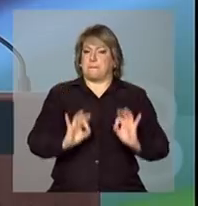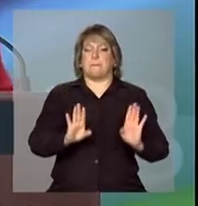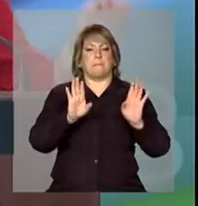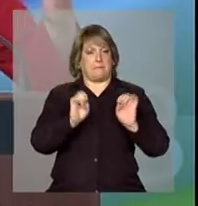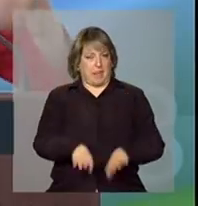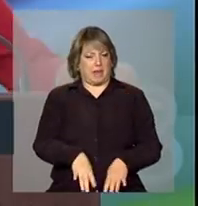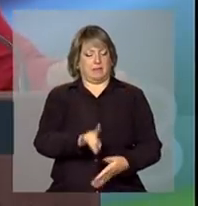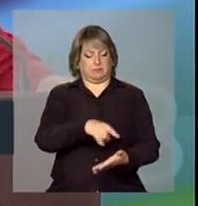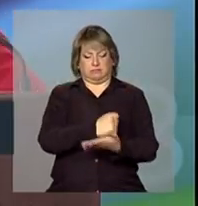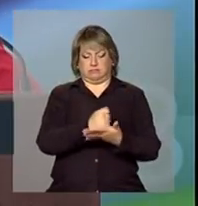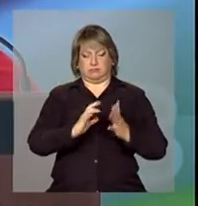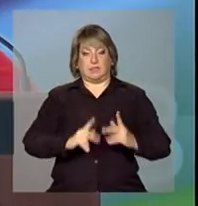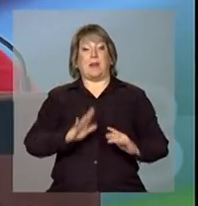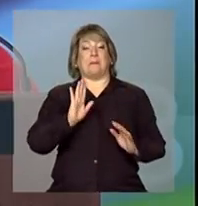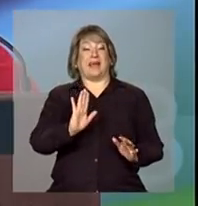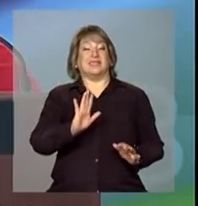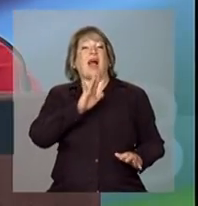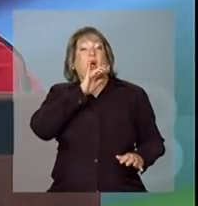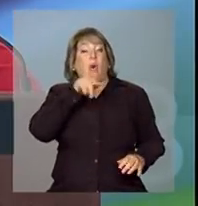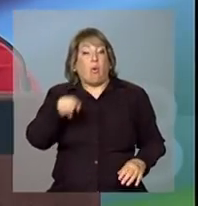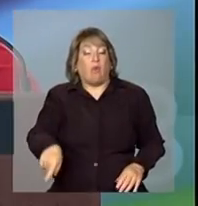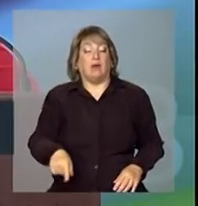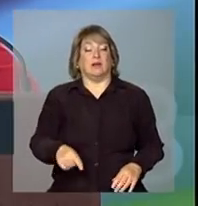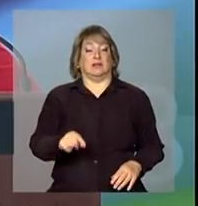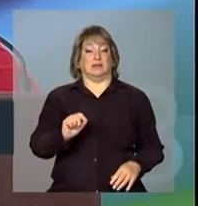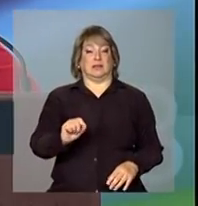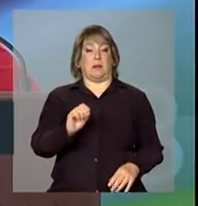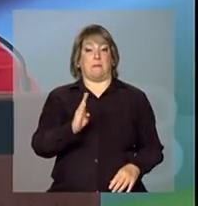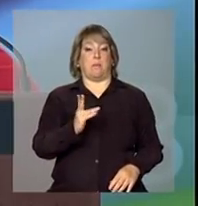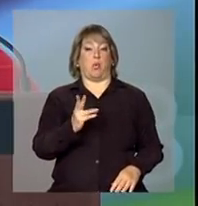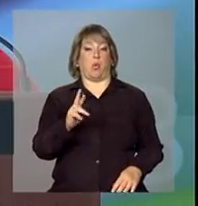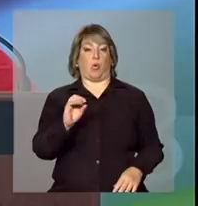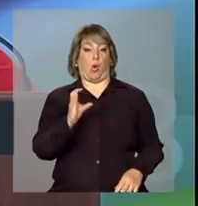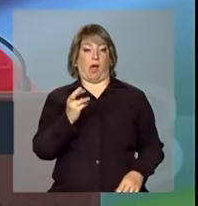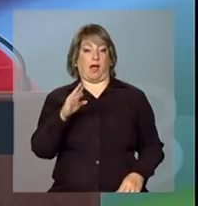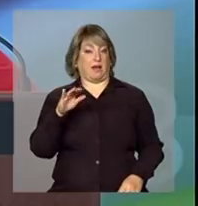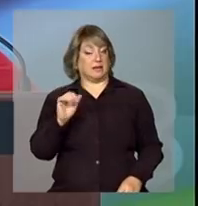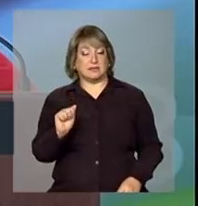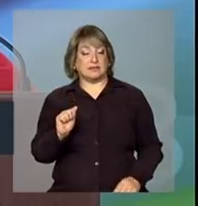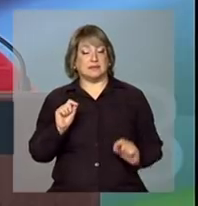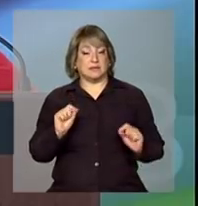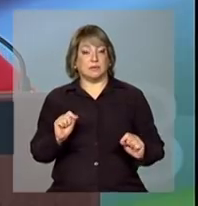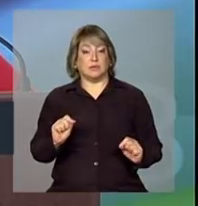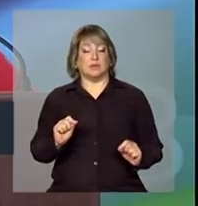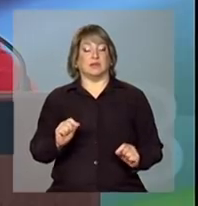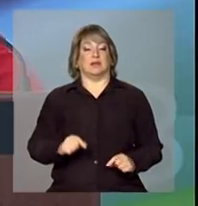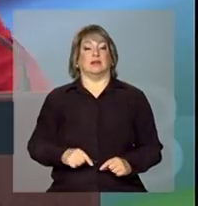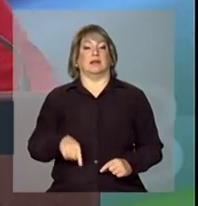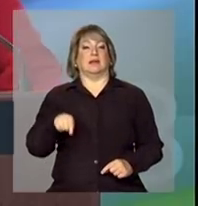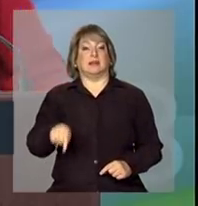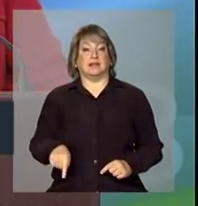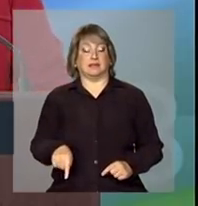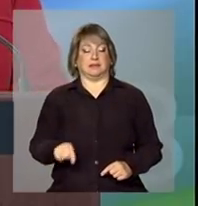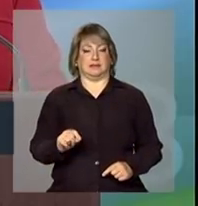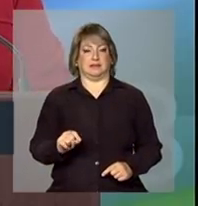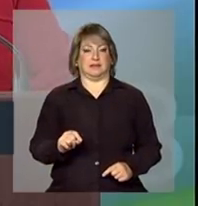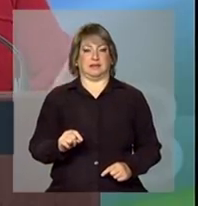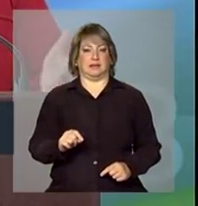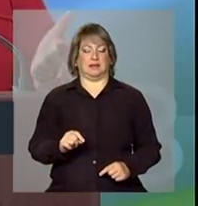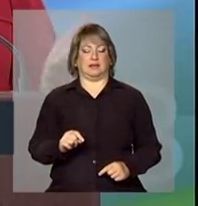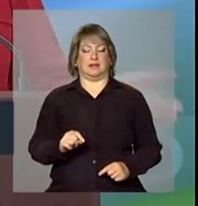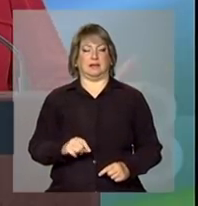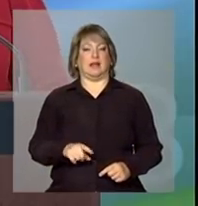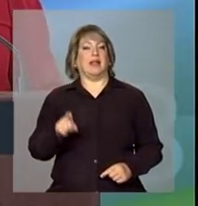Mas há a péssima burocracia, a burocracia que, ao invés de